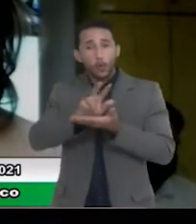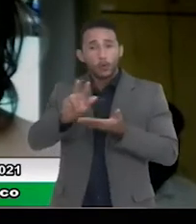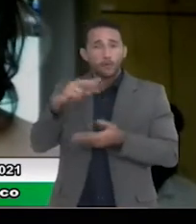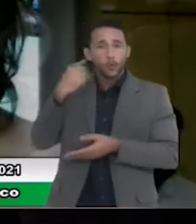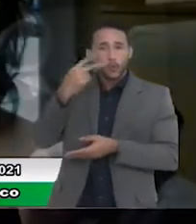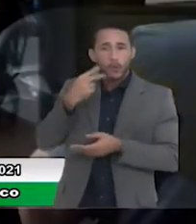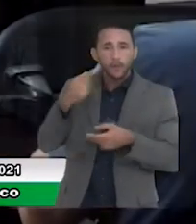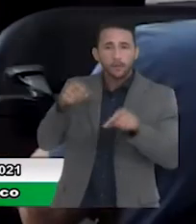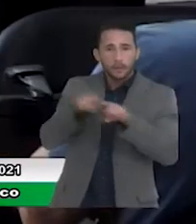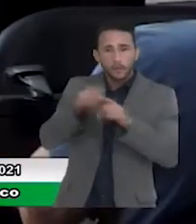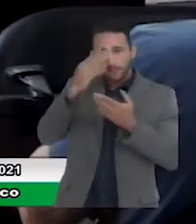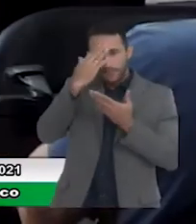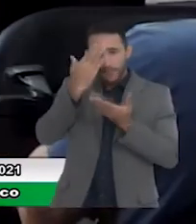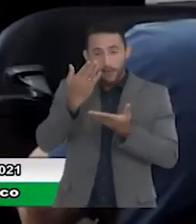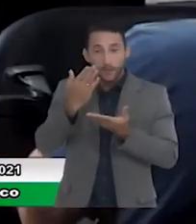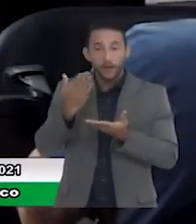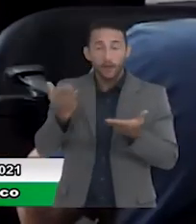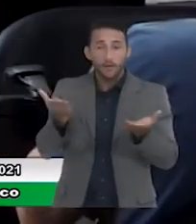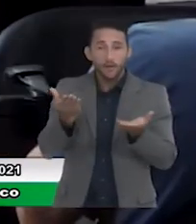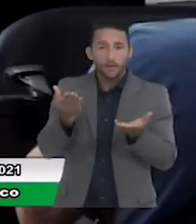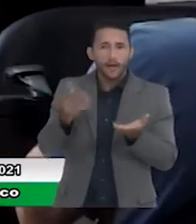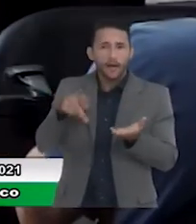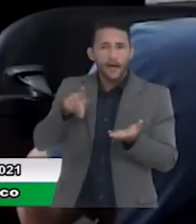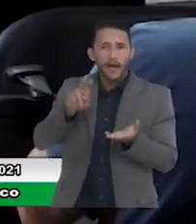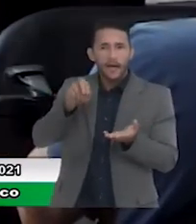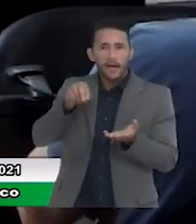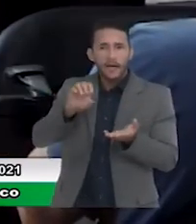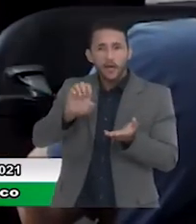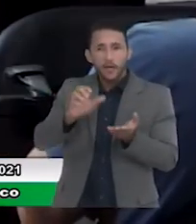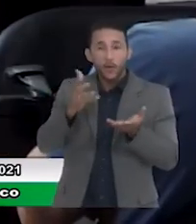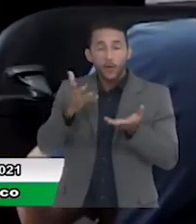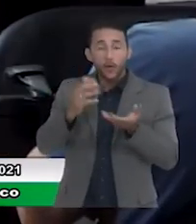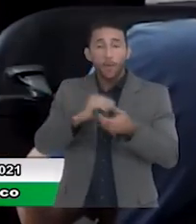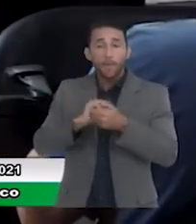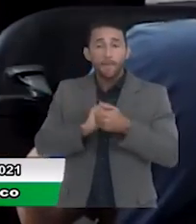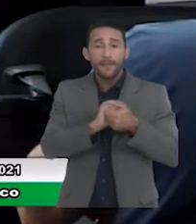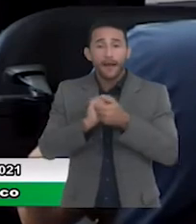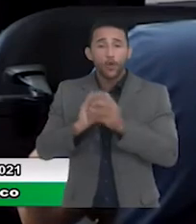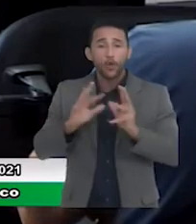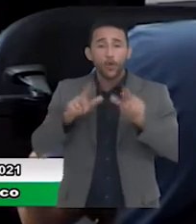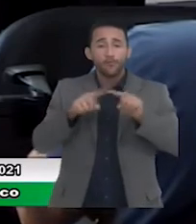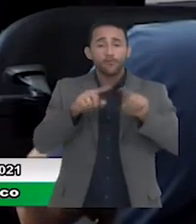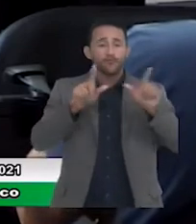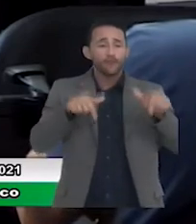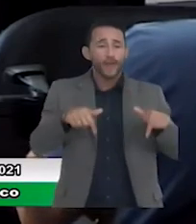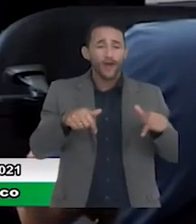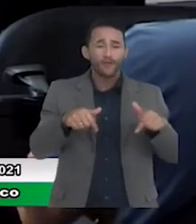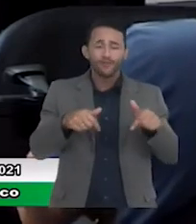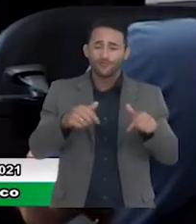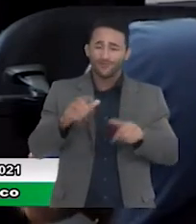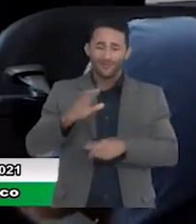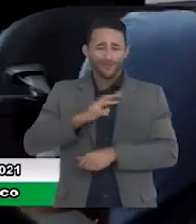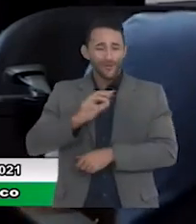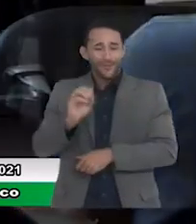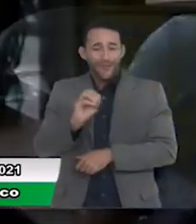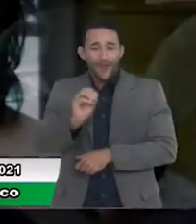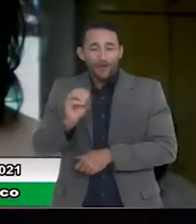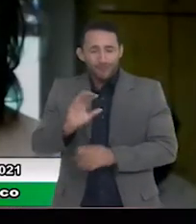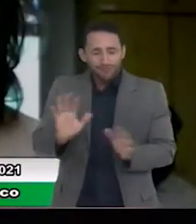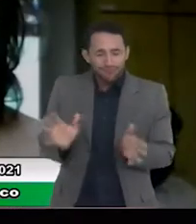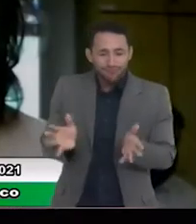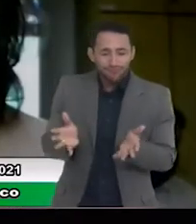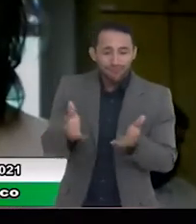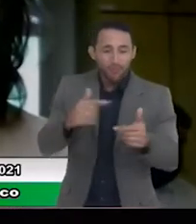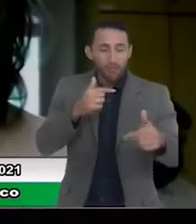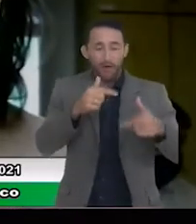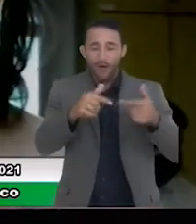acompanhando aqui. Na segunda da Karine, eu queria cumprimentar todos os servidores de Osasco que contribuem para esse trabalho que a gente